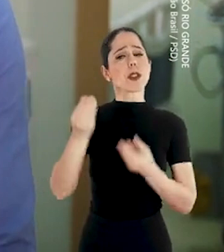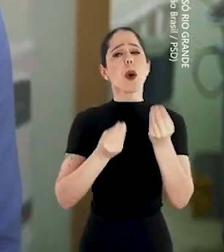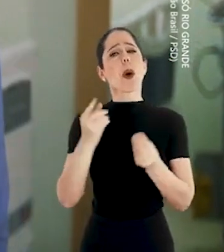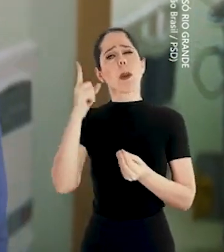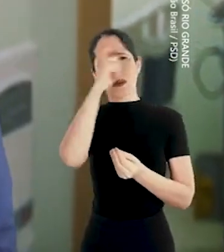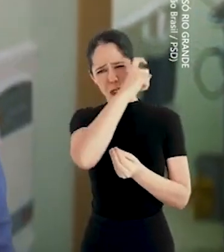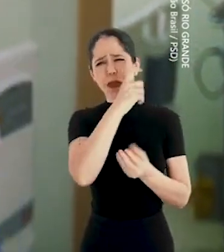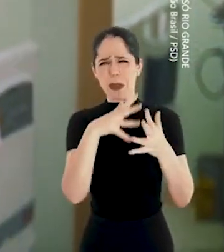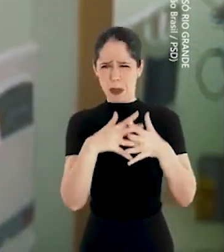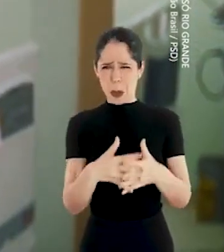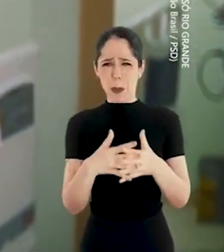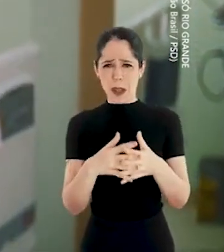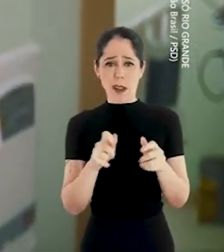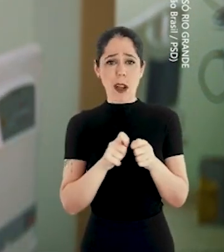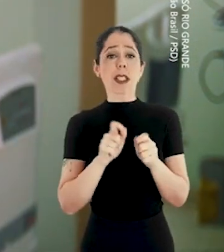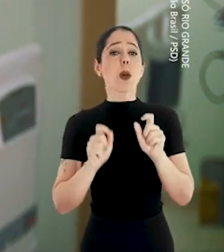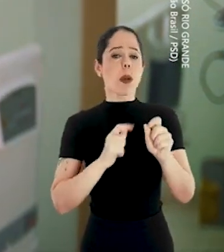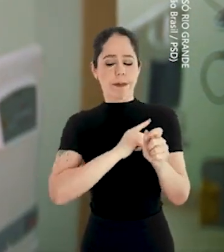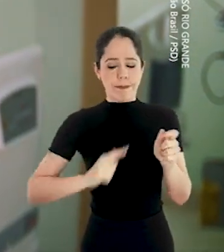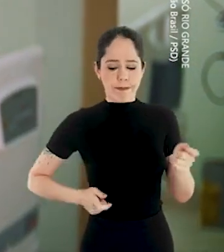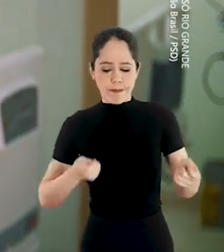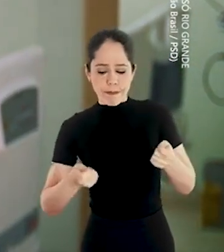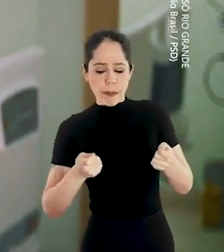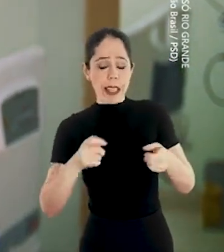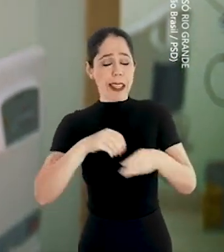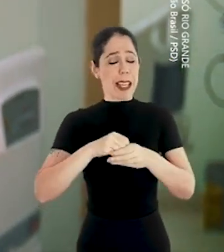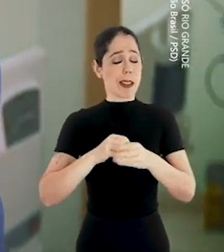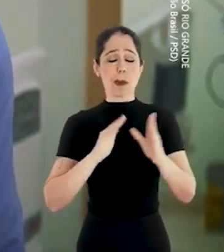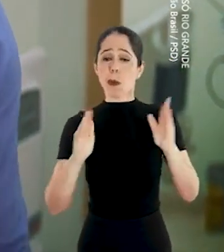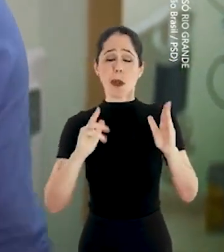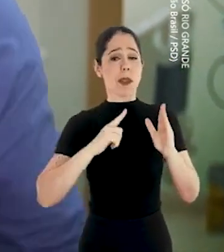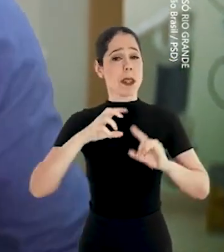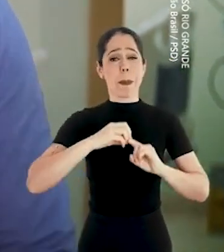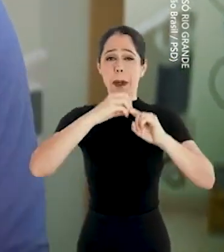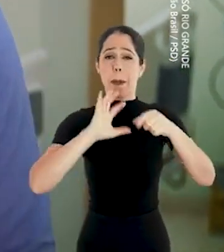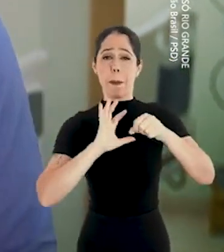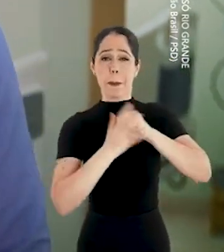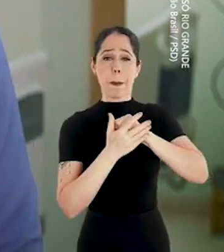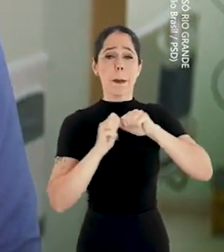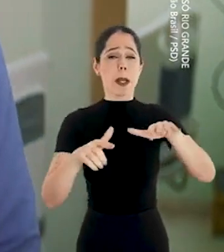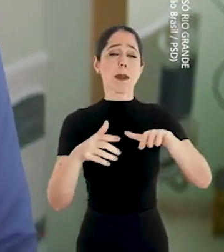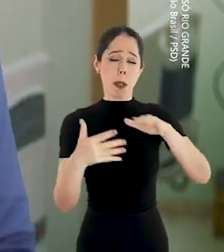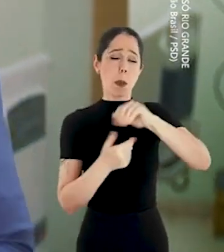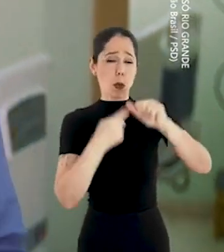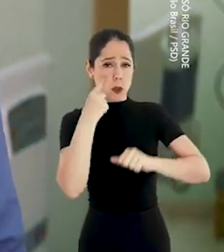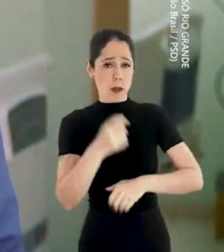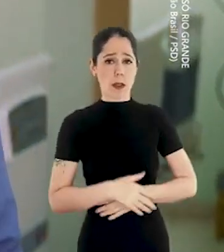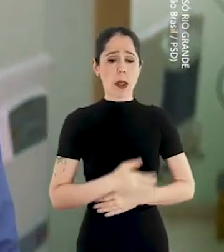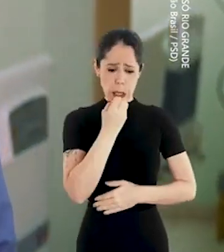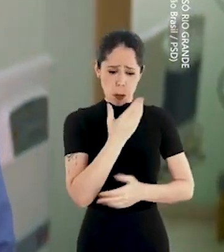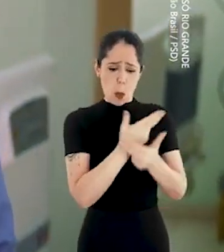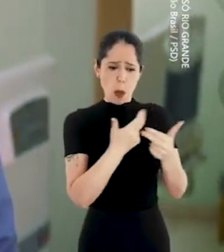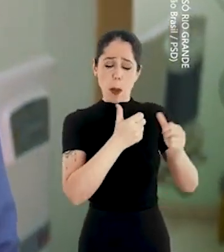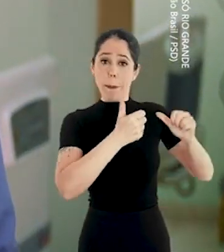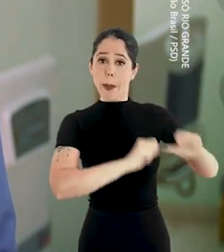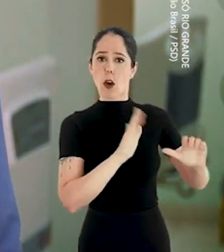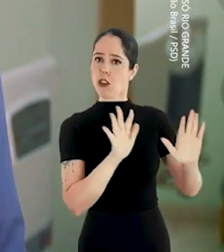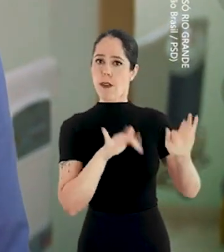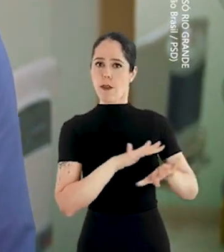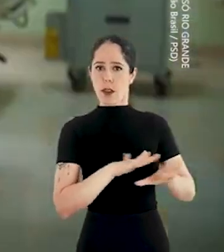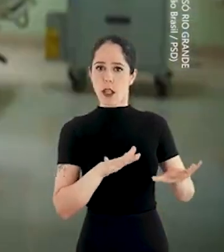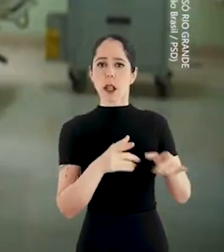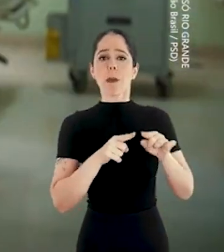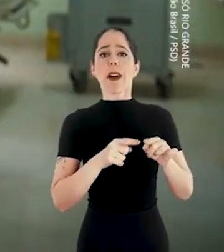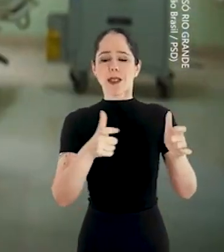imagina como foi difícil e complexo fazer isso no meio da maior pandemia que o mundo já viu. Que bom que nós já passamos pelo pior.